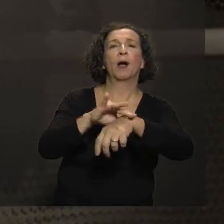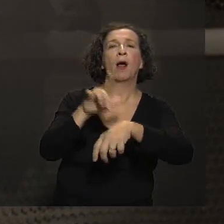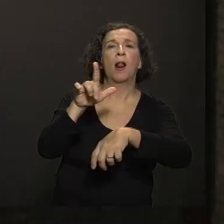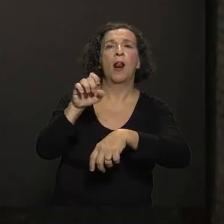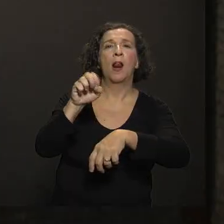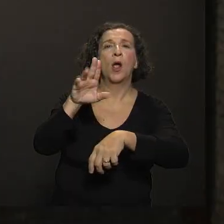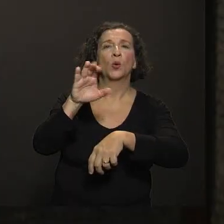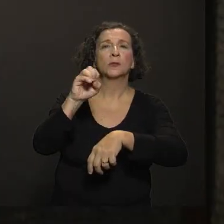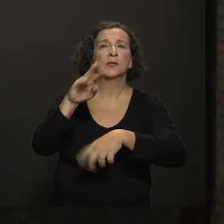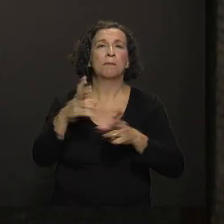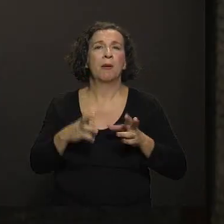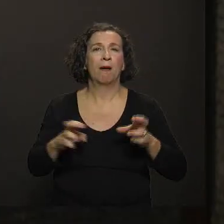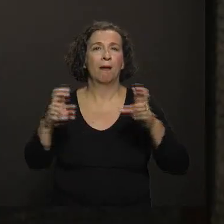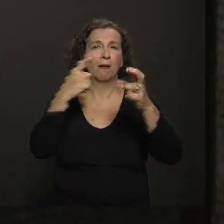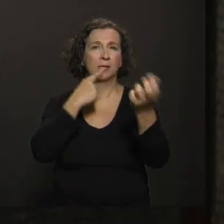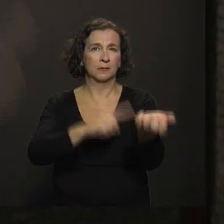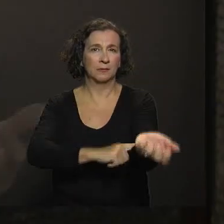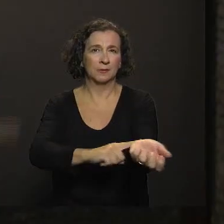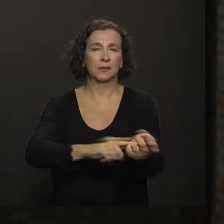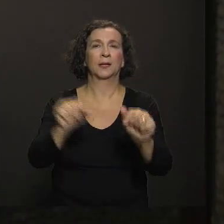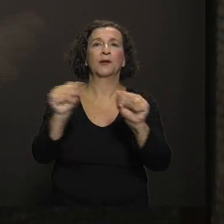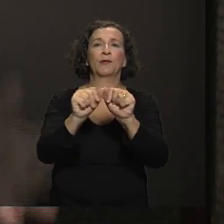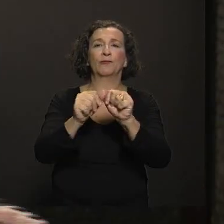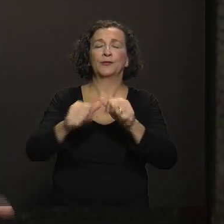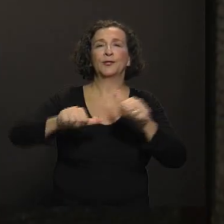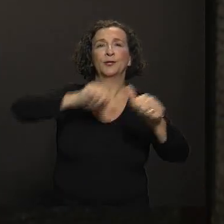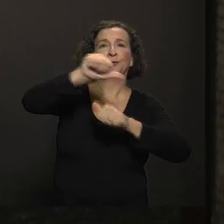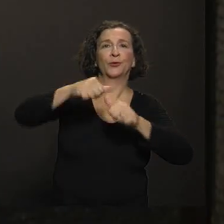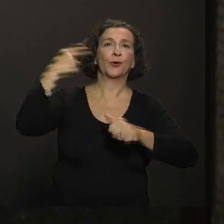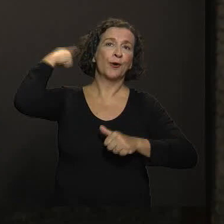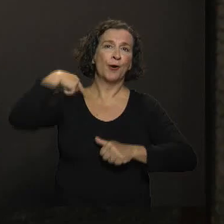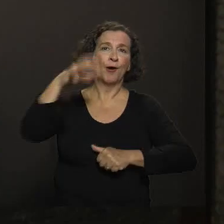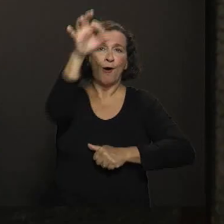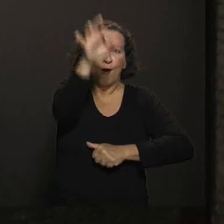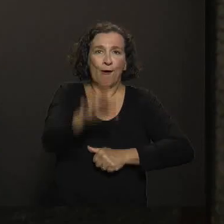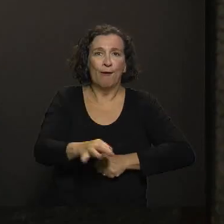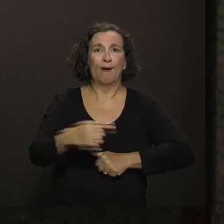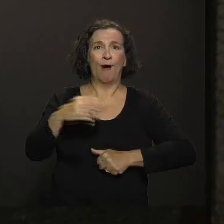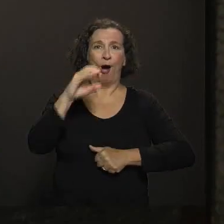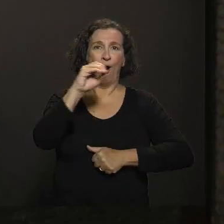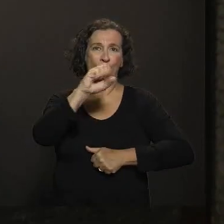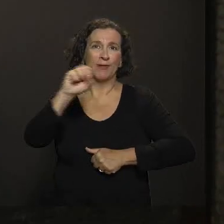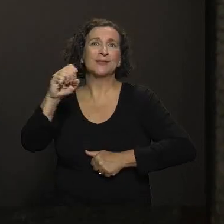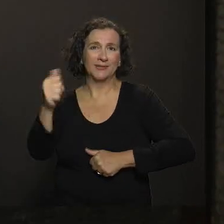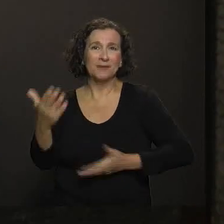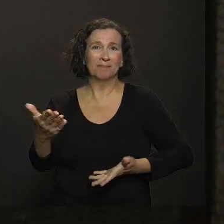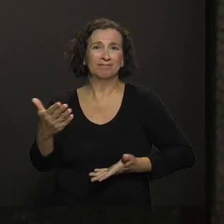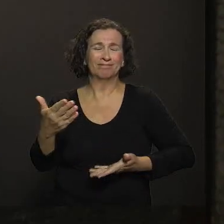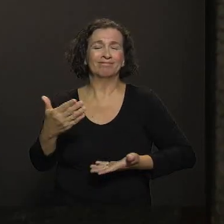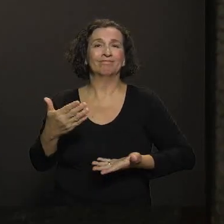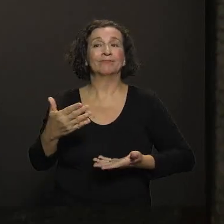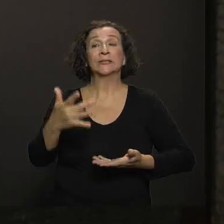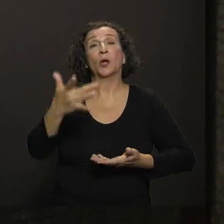leucemia, pessoas que fizeram algum transplante recente de medula óssea e que estão tomando medicamento para não ter,